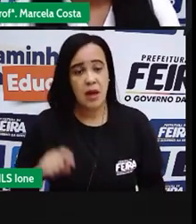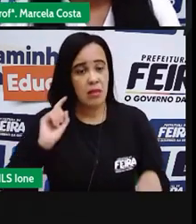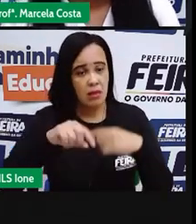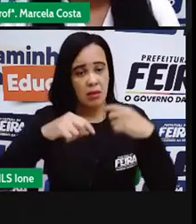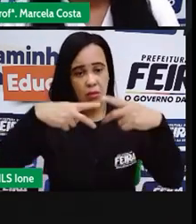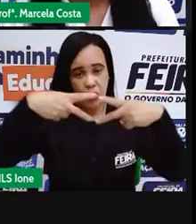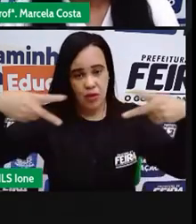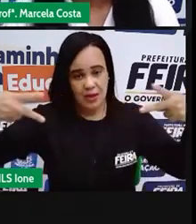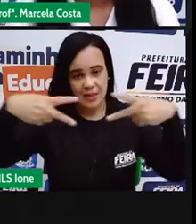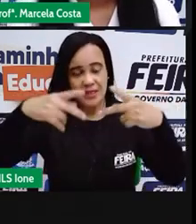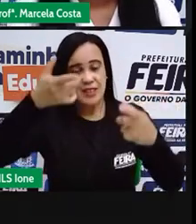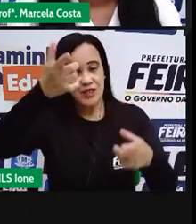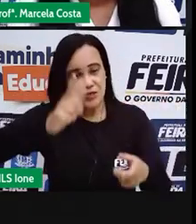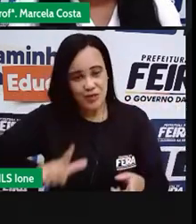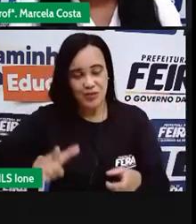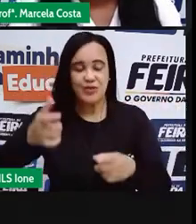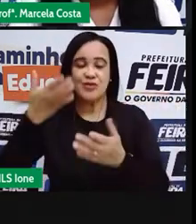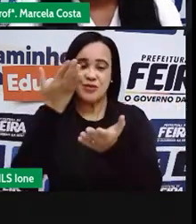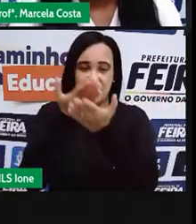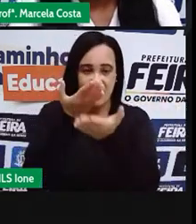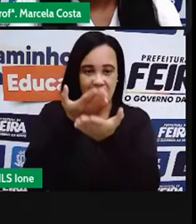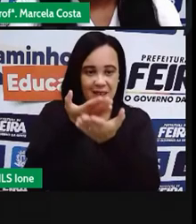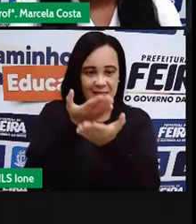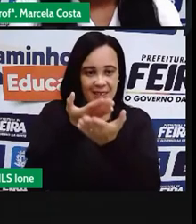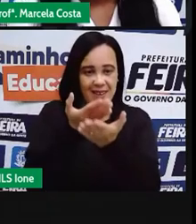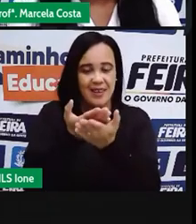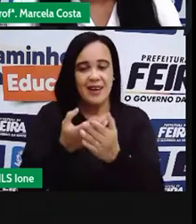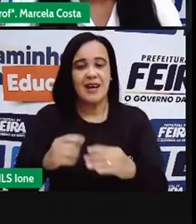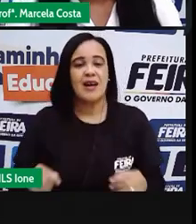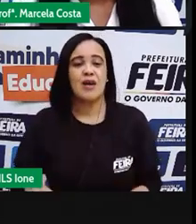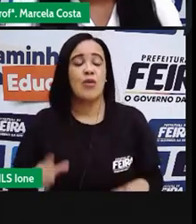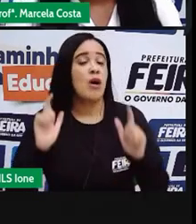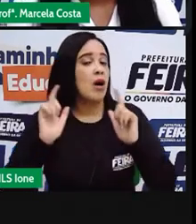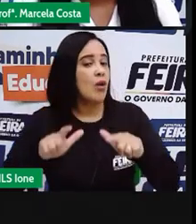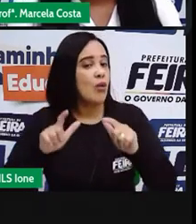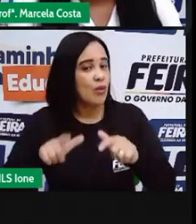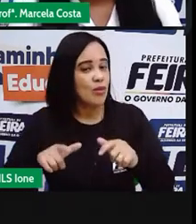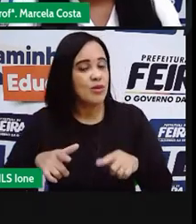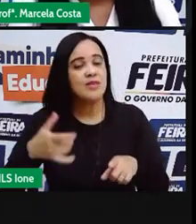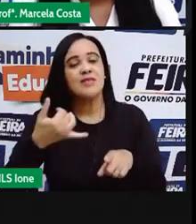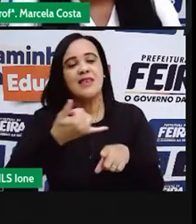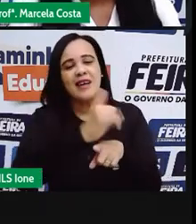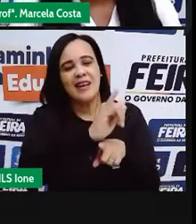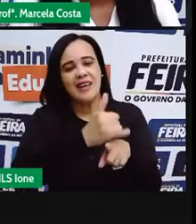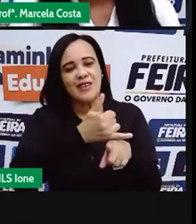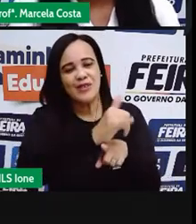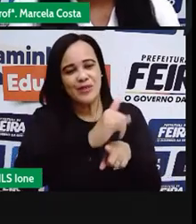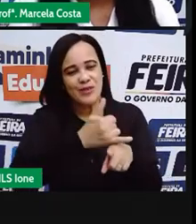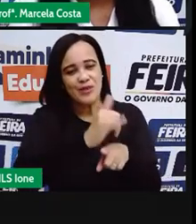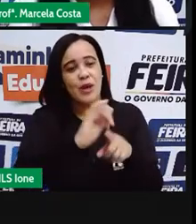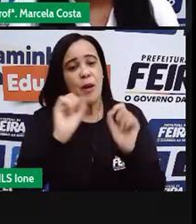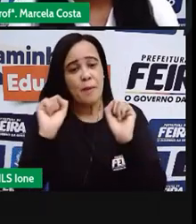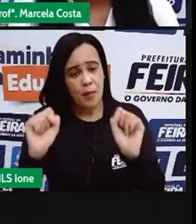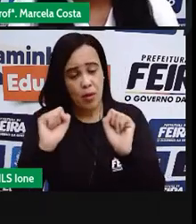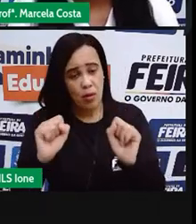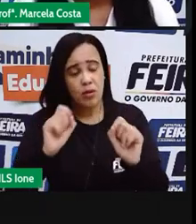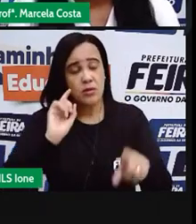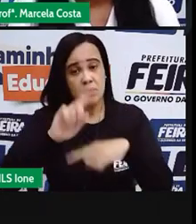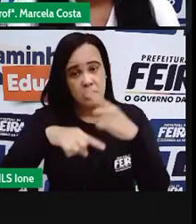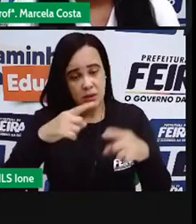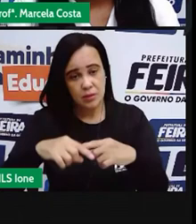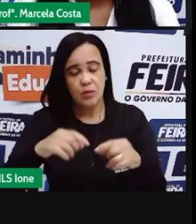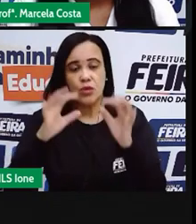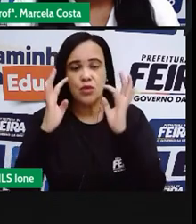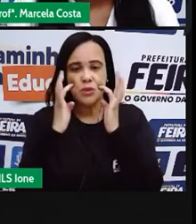novamente essa aula no canal do Youtube. A aula fica salva lá e você pode assistir quantas vezes você quiser.